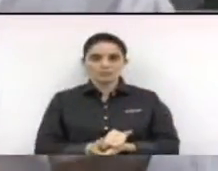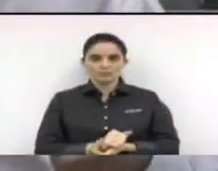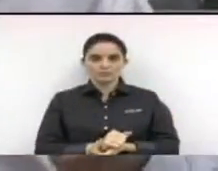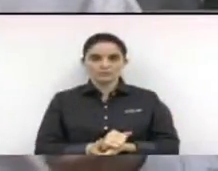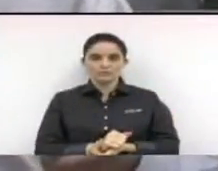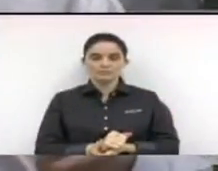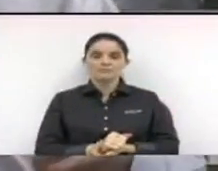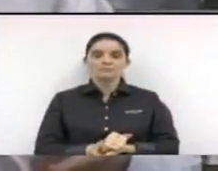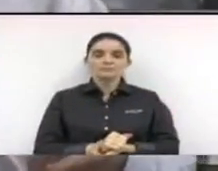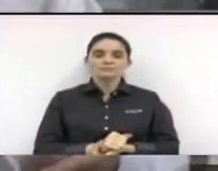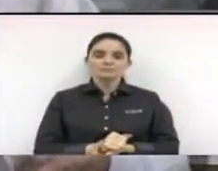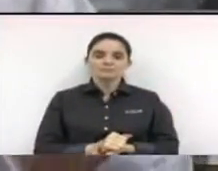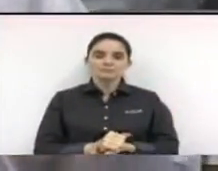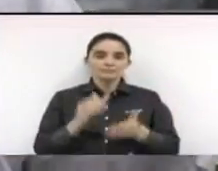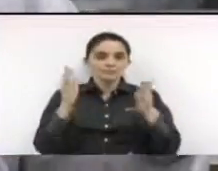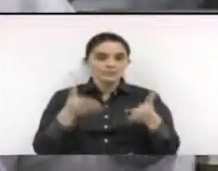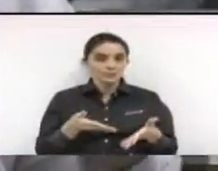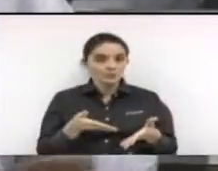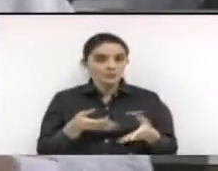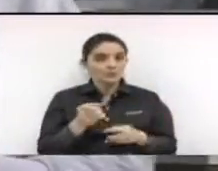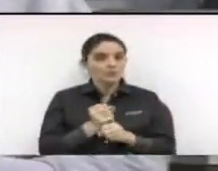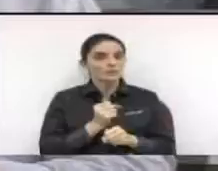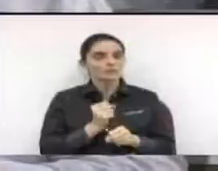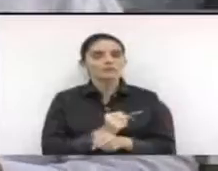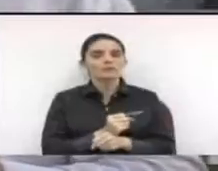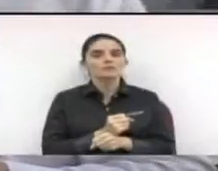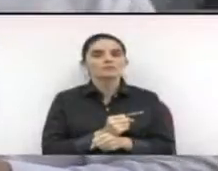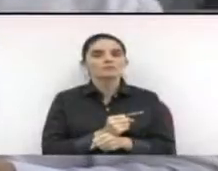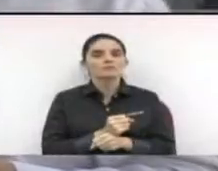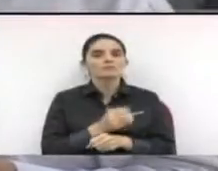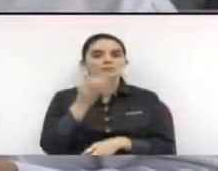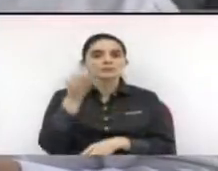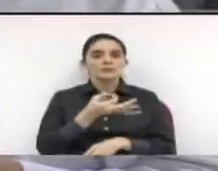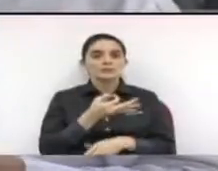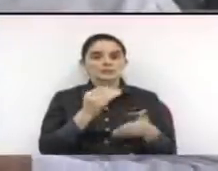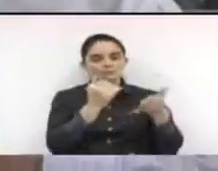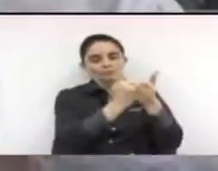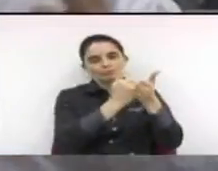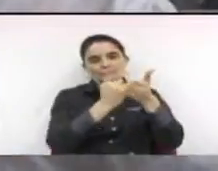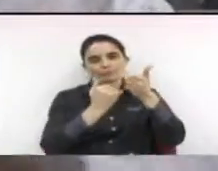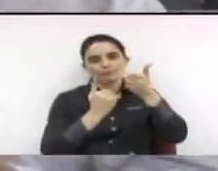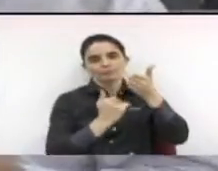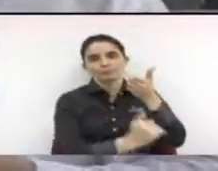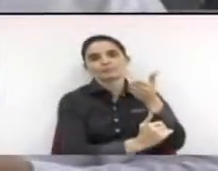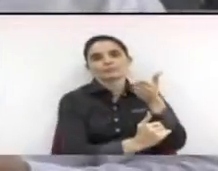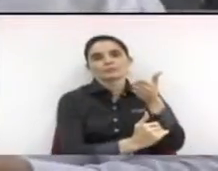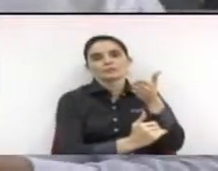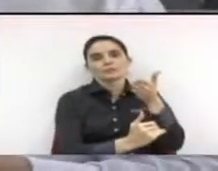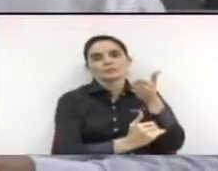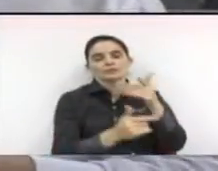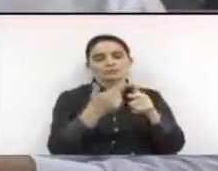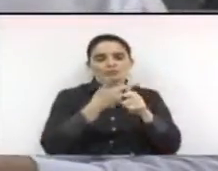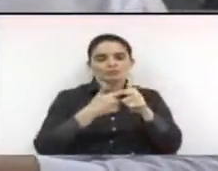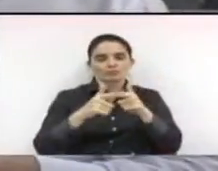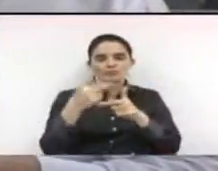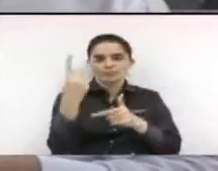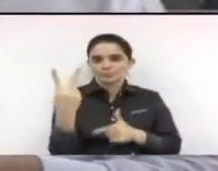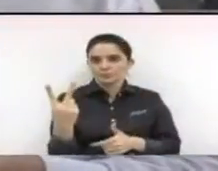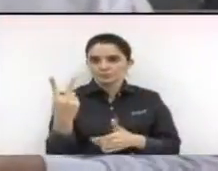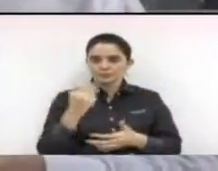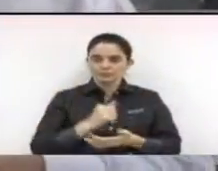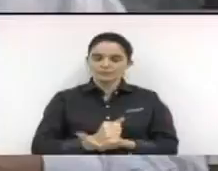gestão. Mas o que nós vamos devolver esse ano, com certeza já vai ser a metade do valor das emendas dos